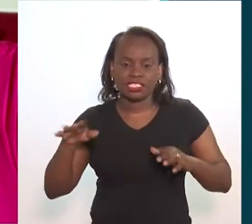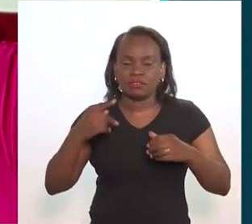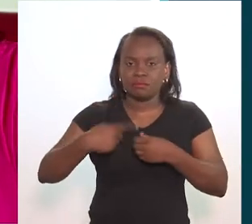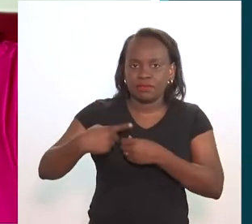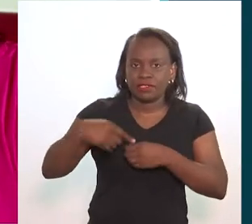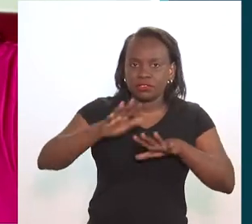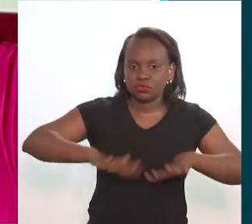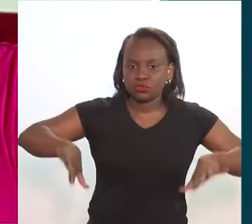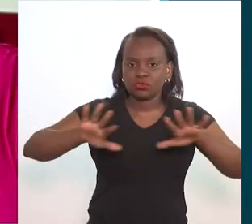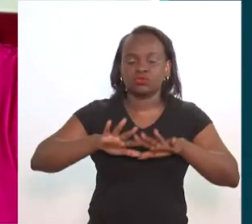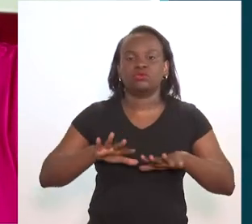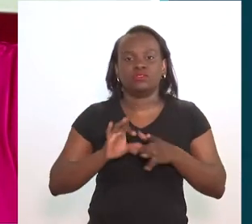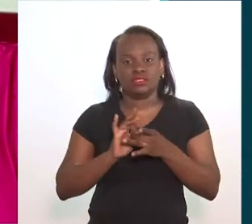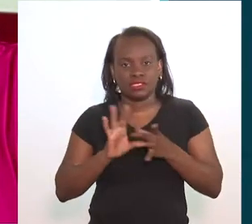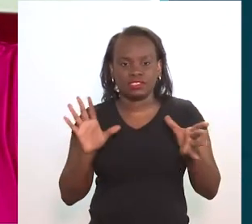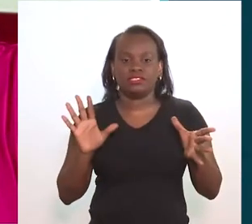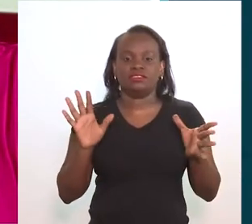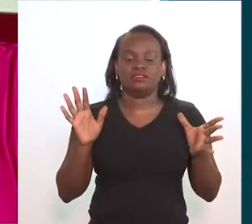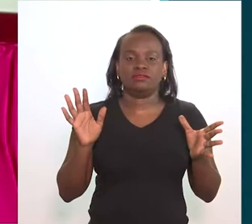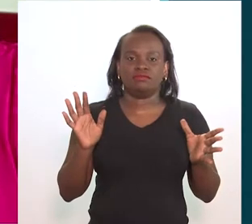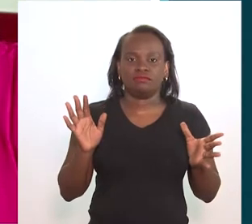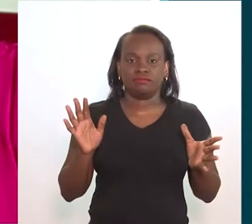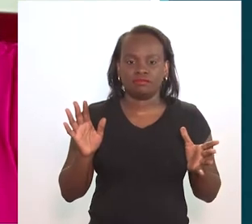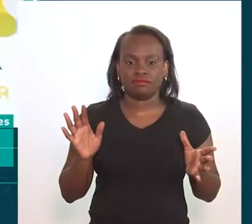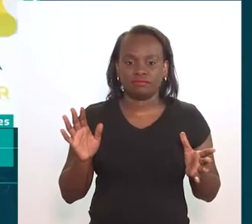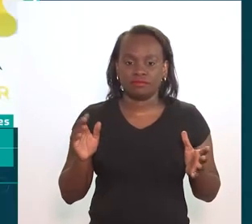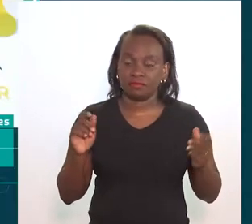garotada, criançada toda do bairro